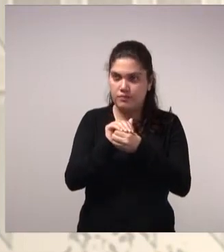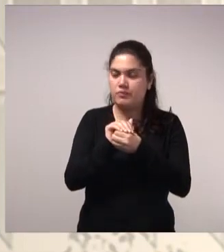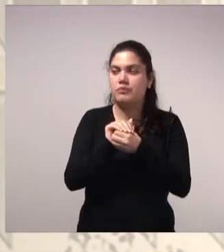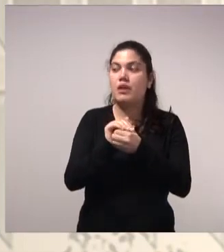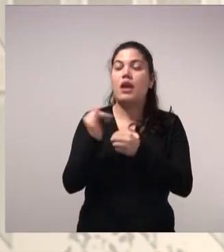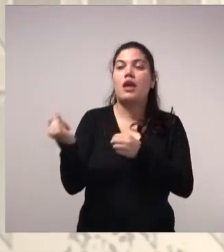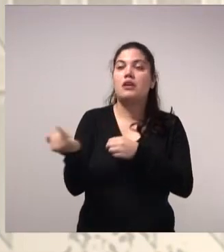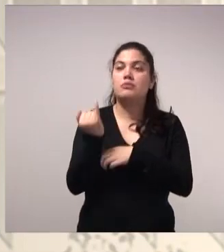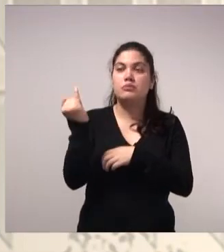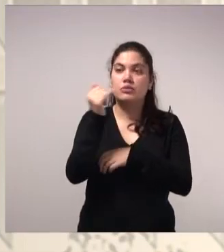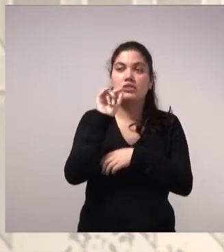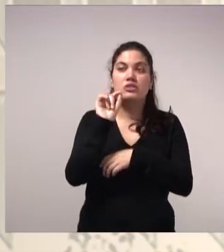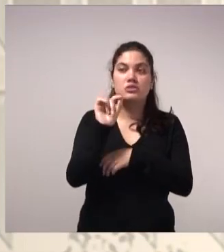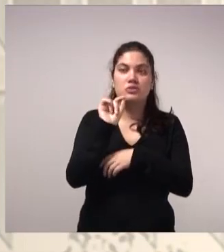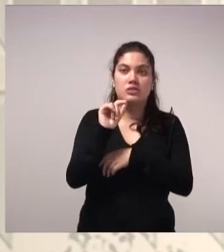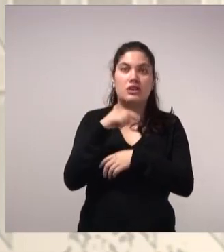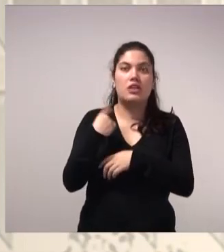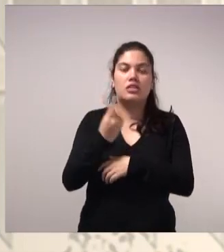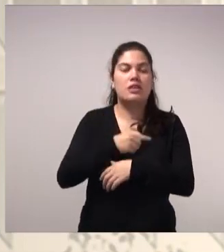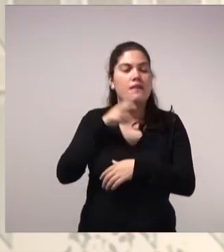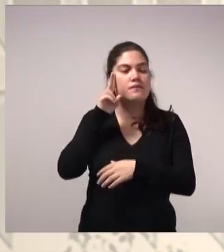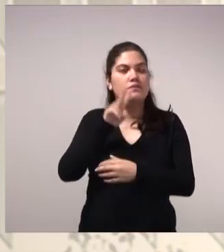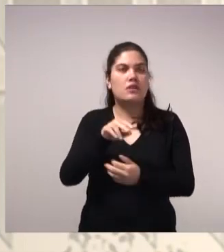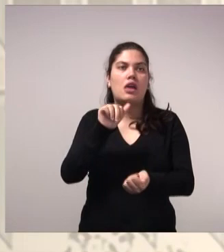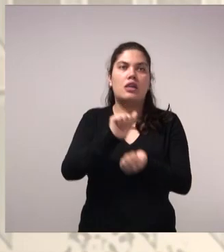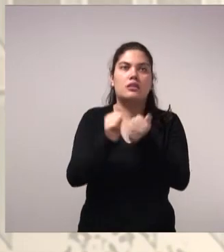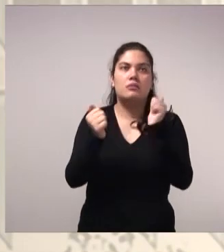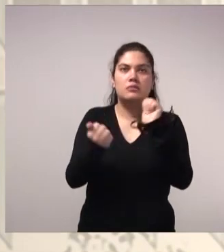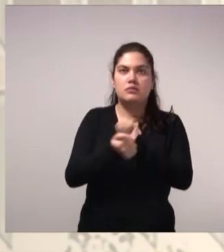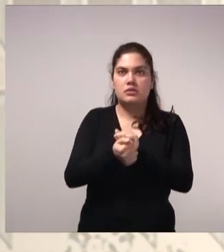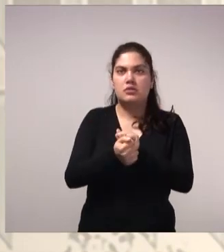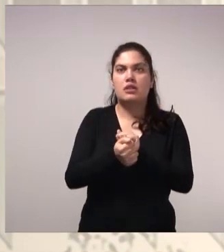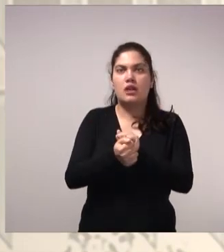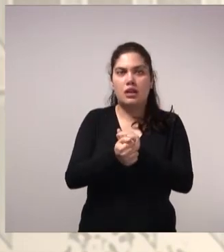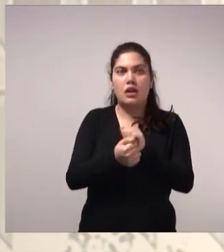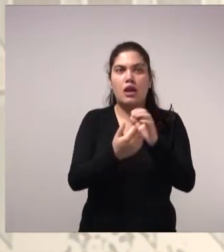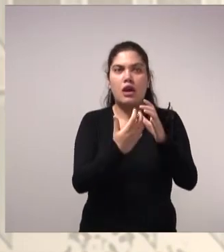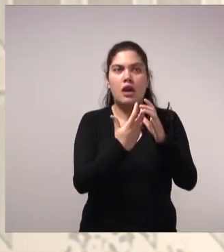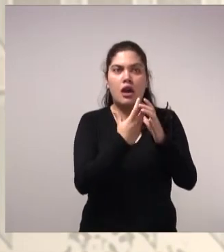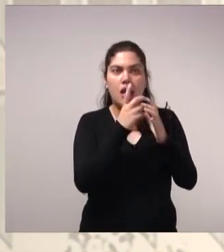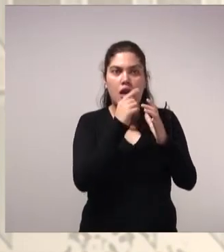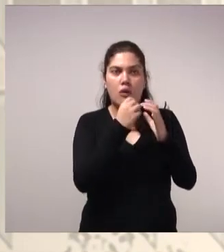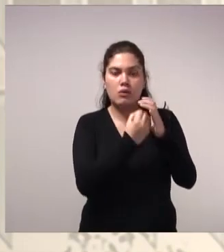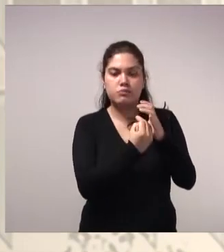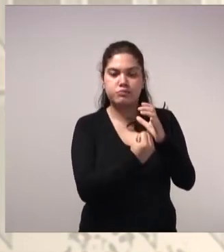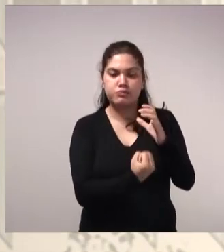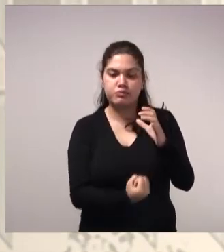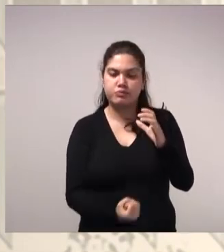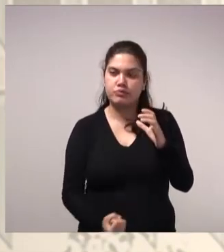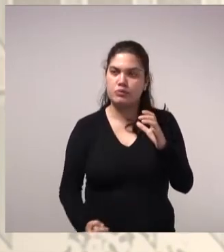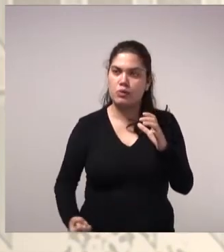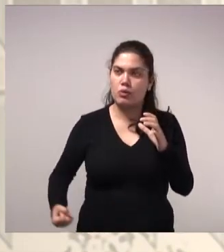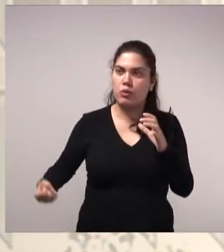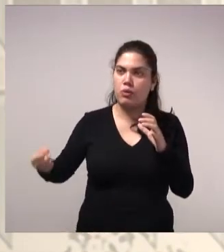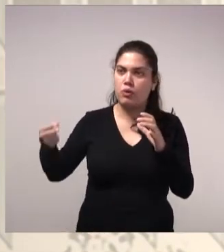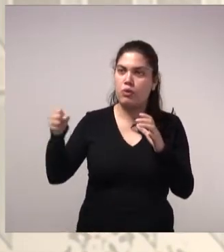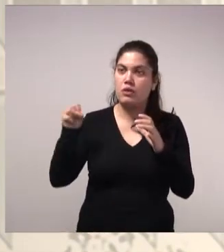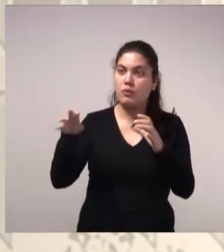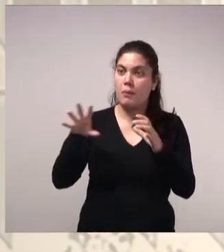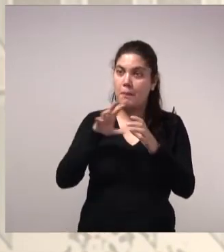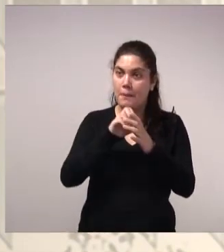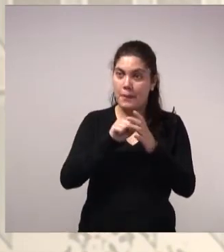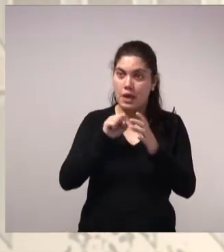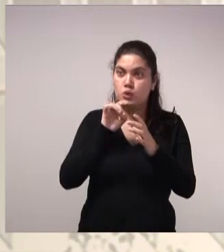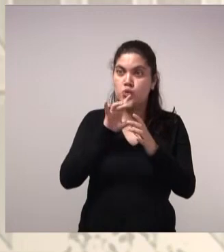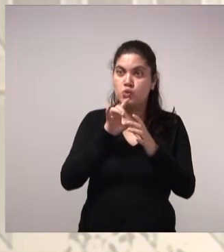prever meios de adaptar a rede coletora de águas cinzas. Se eu vou apenas coletar, captar